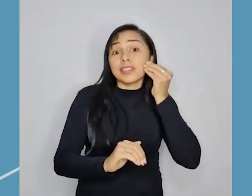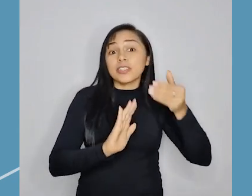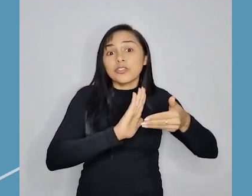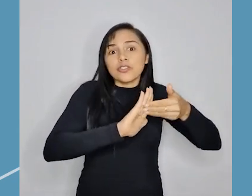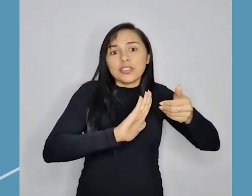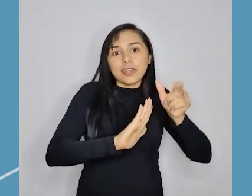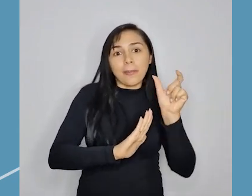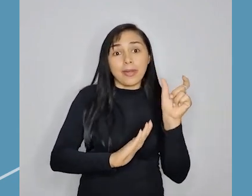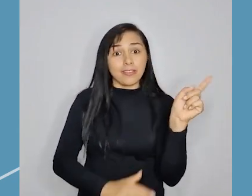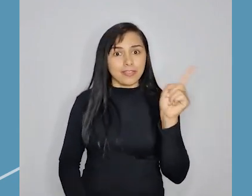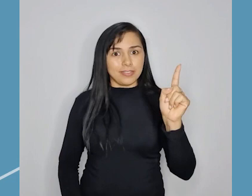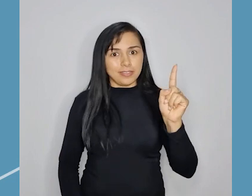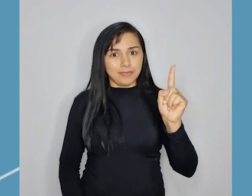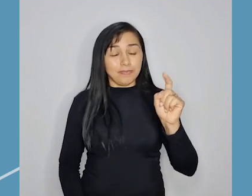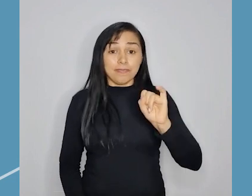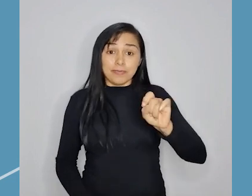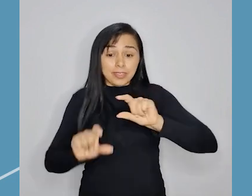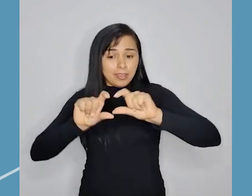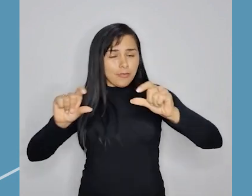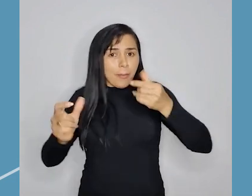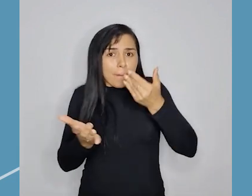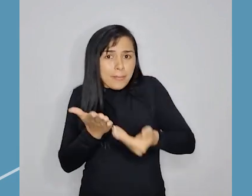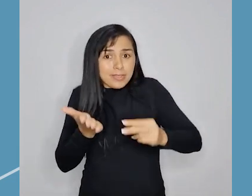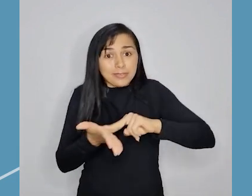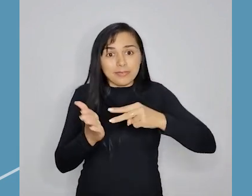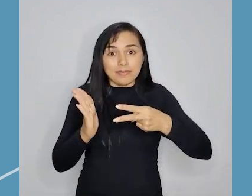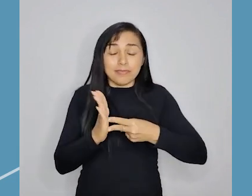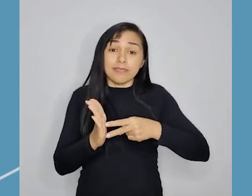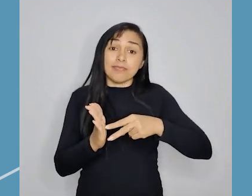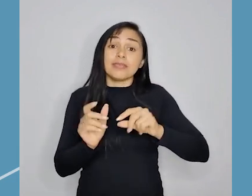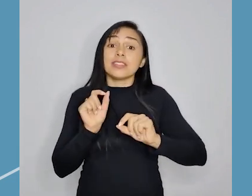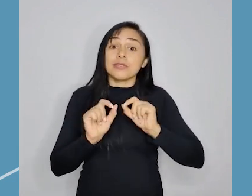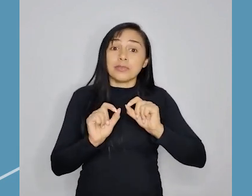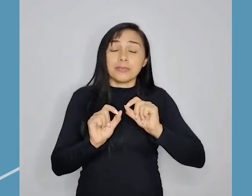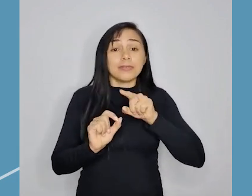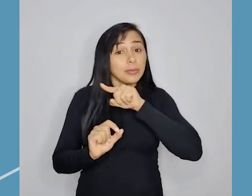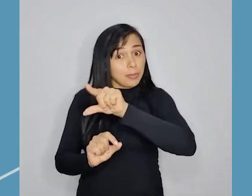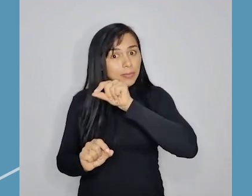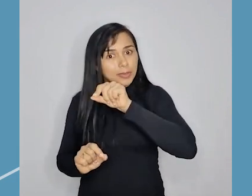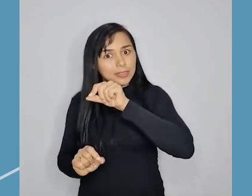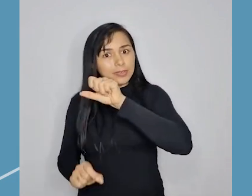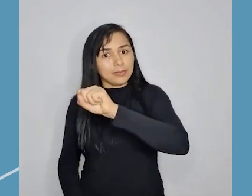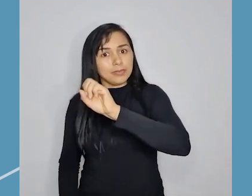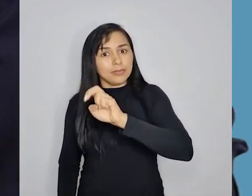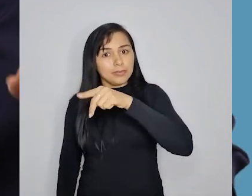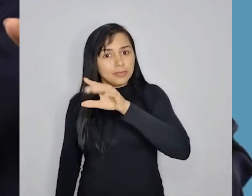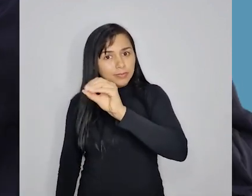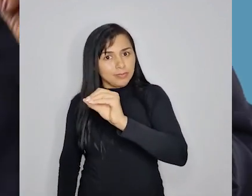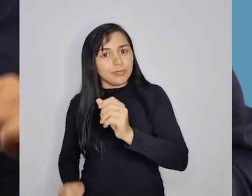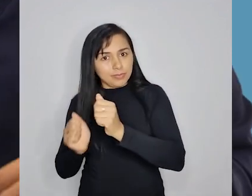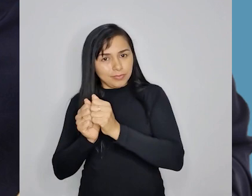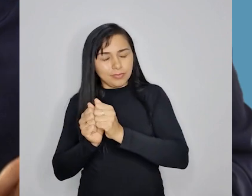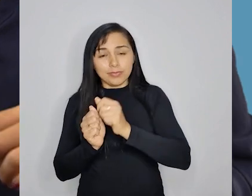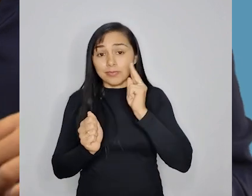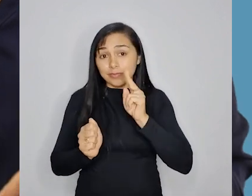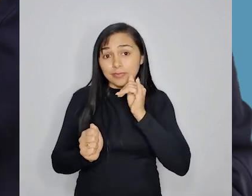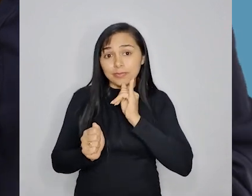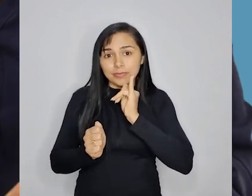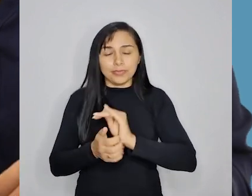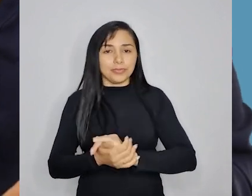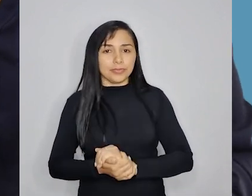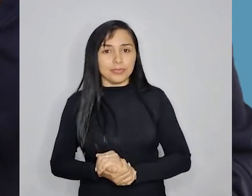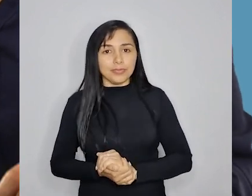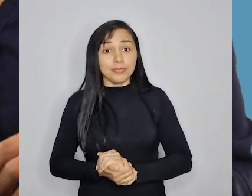frase. Se perder o sentido, é porque você deve usar a palavra senão escrito tudo junto. Olha só esse exemplo.